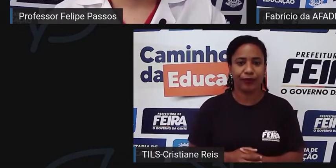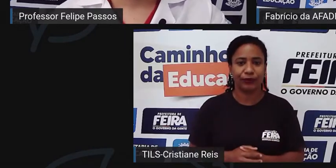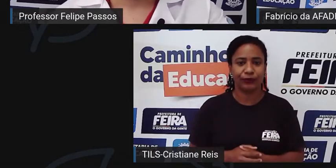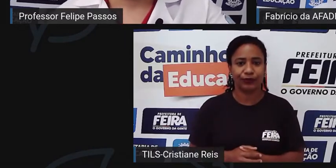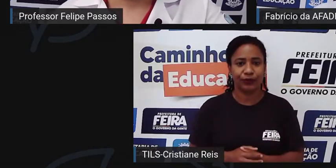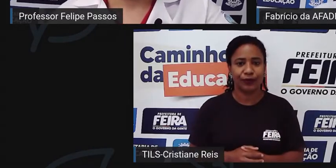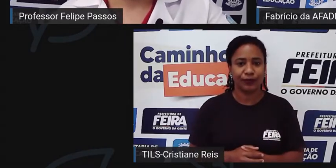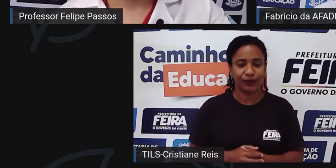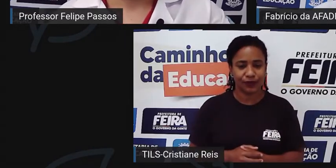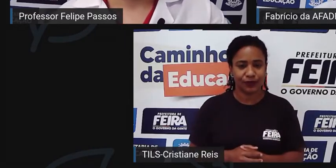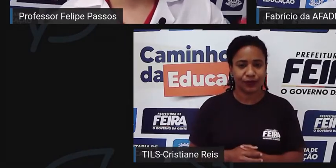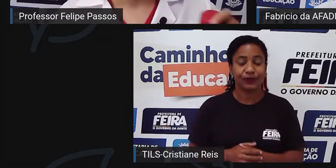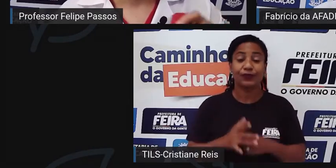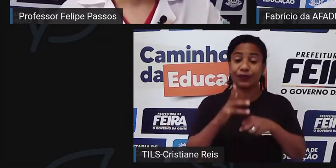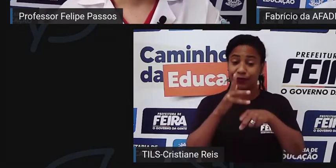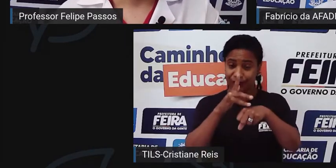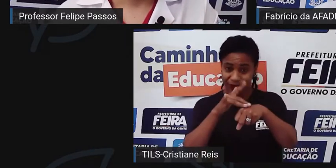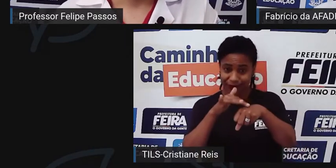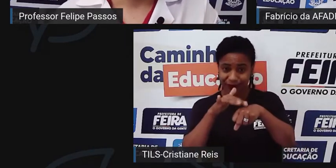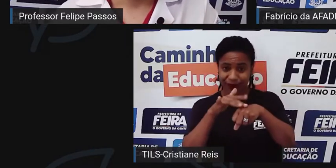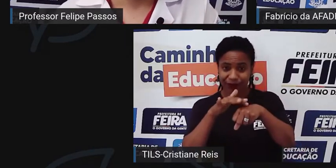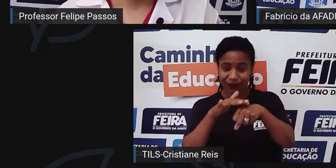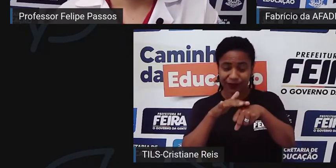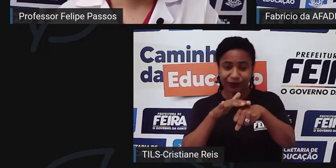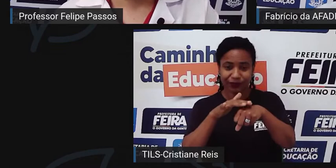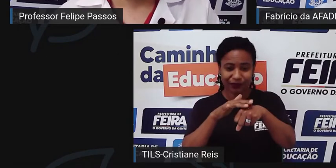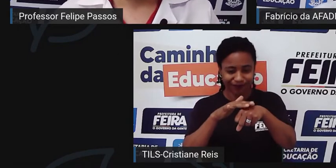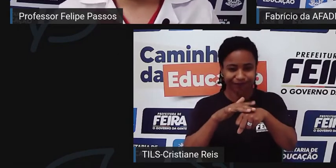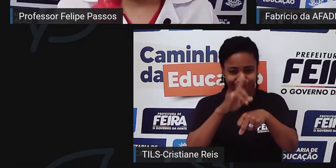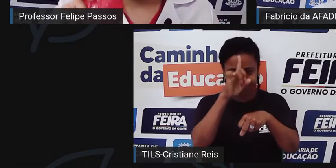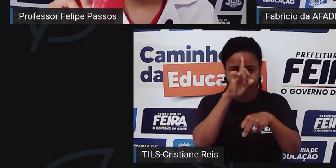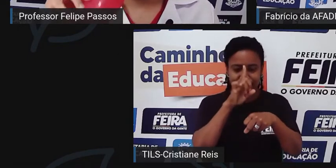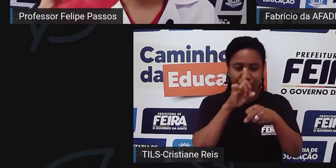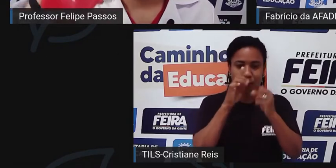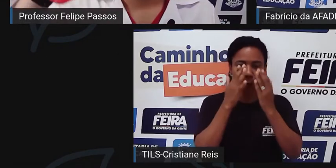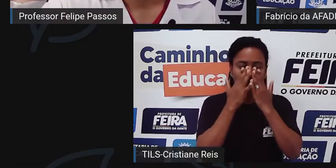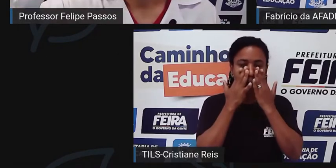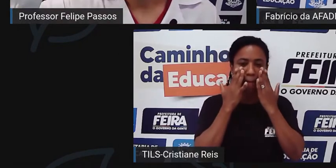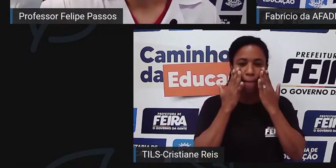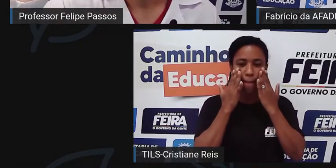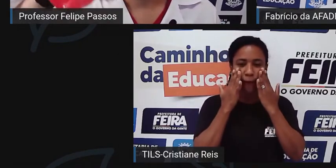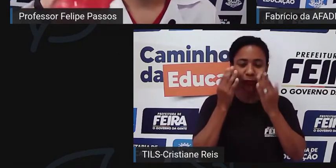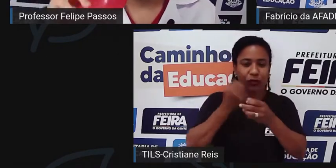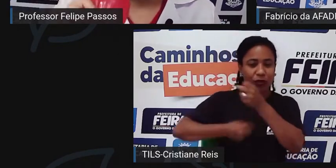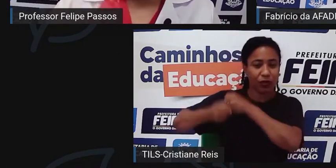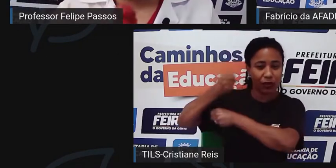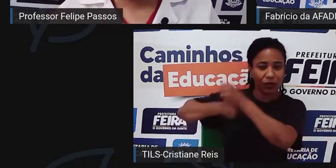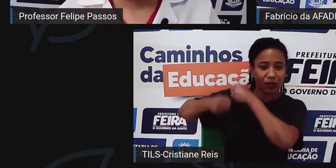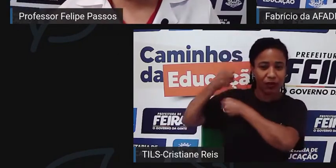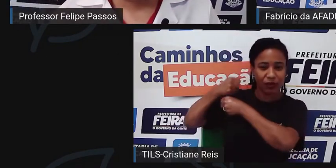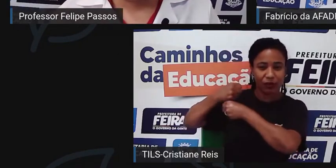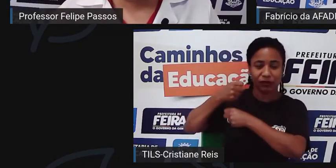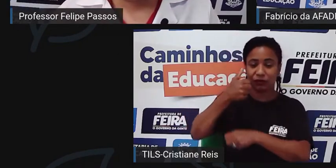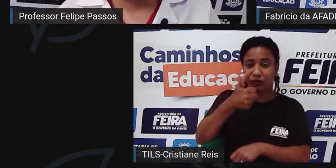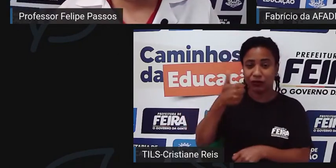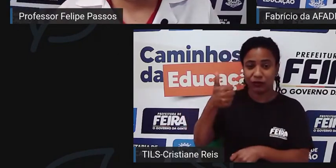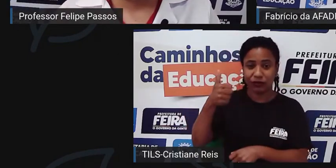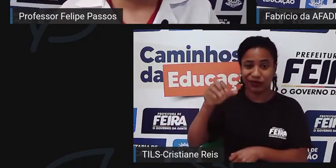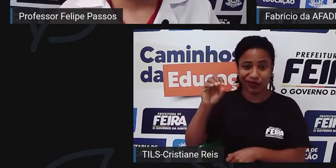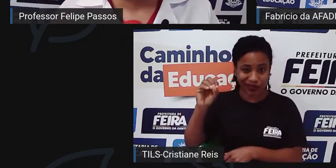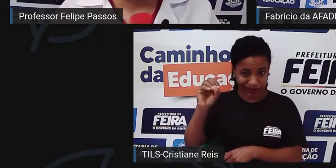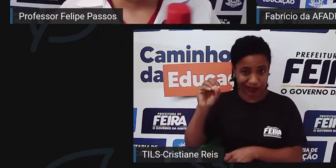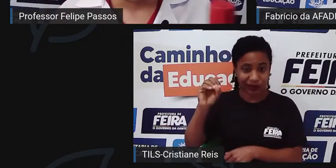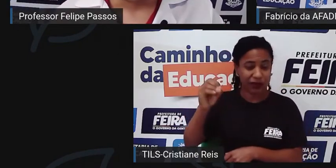doença falciforme, ela foi descoberta há 110 anos atrás, lá na África,